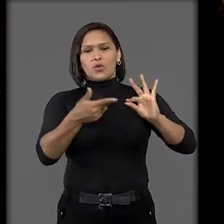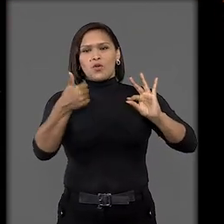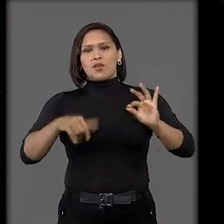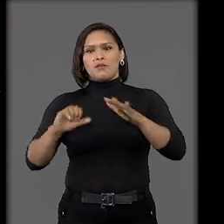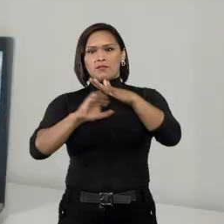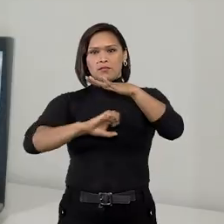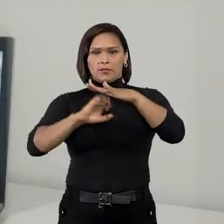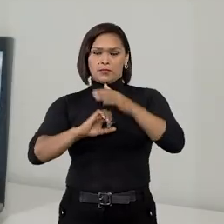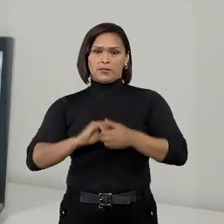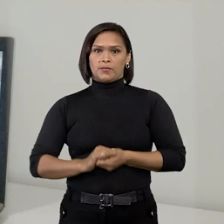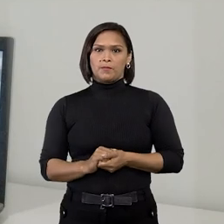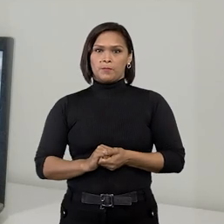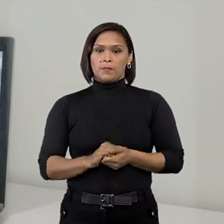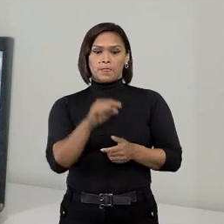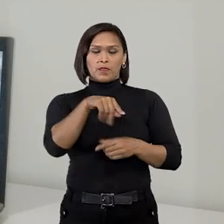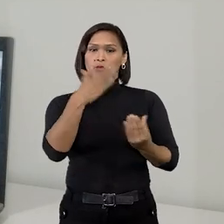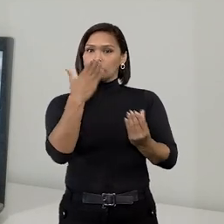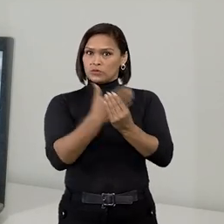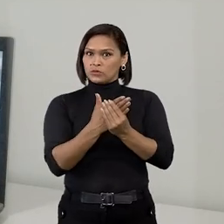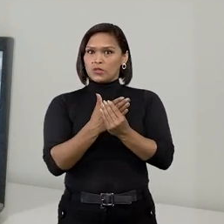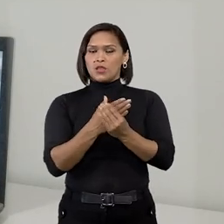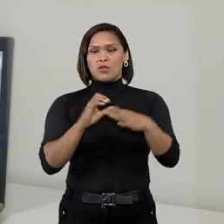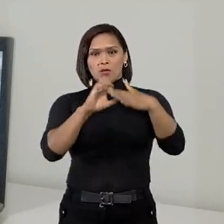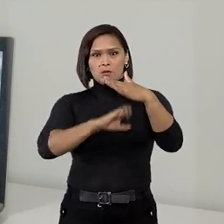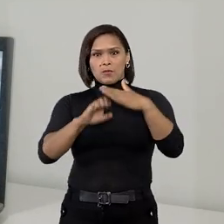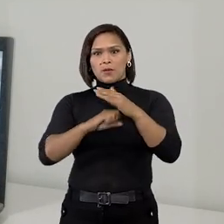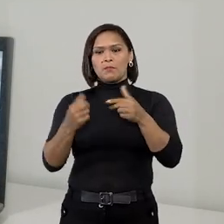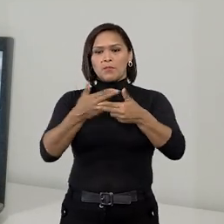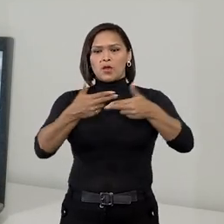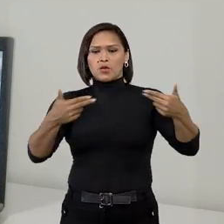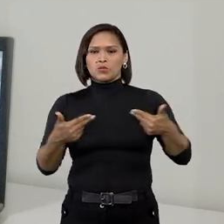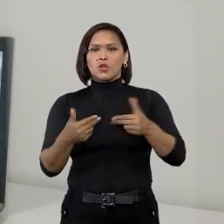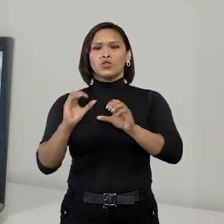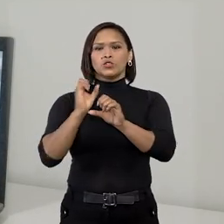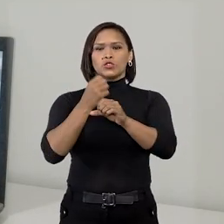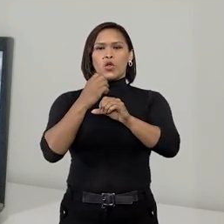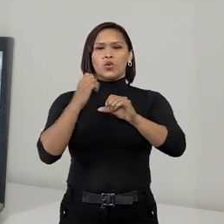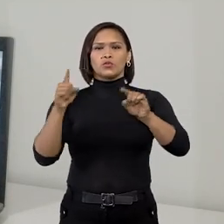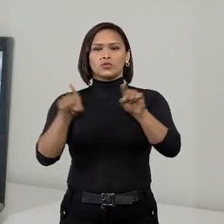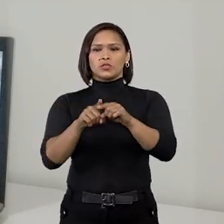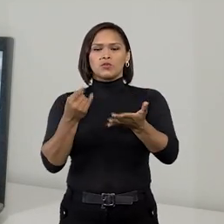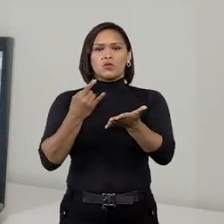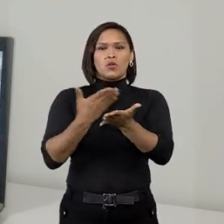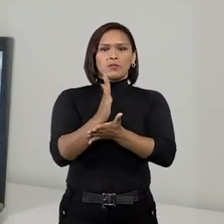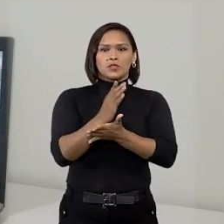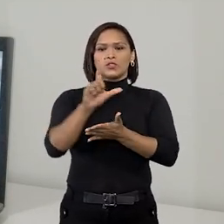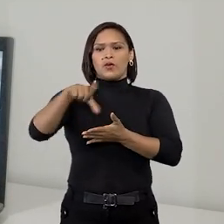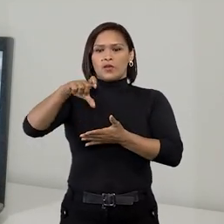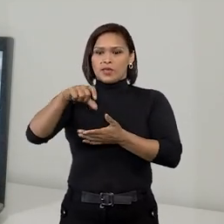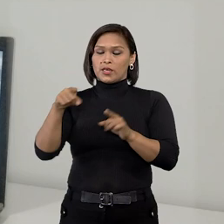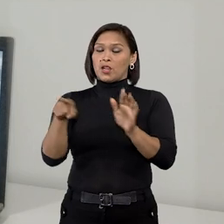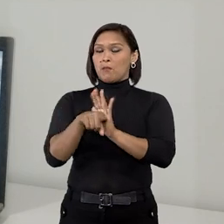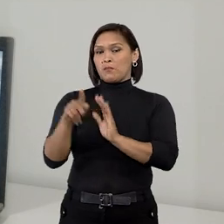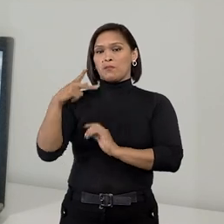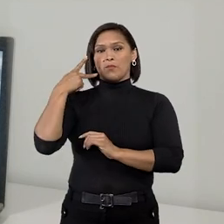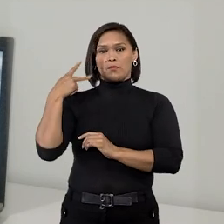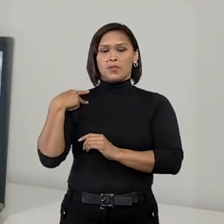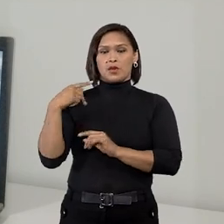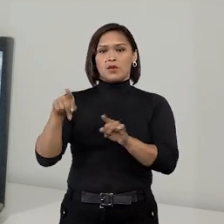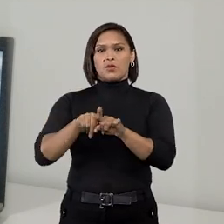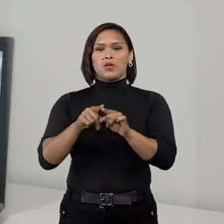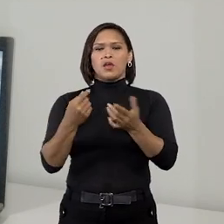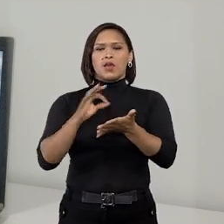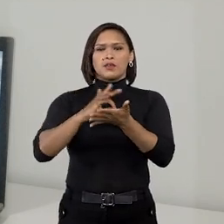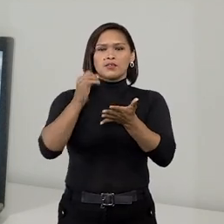empresarial. No caso julgado, uma empresa de materiais de construção emitiu uma cédula de crédito bancário que